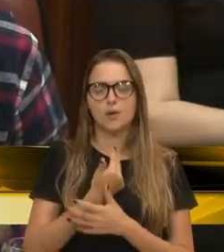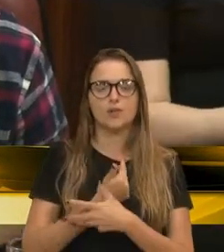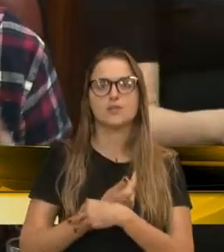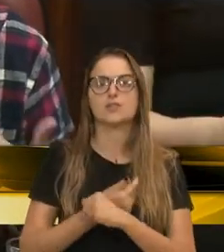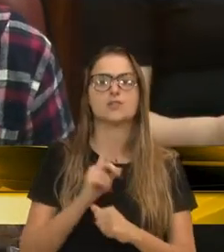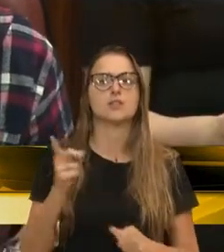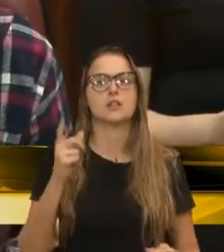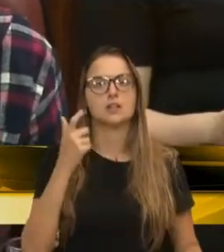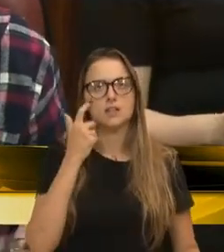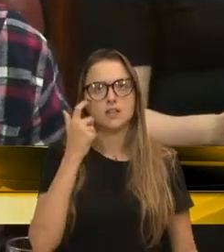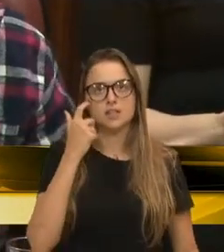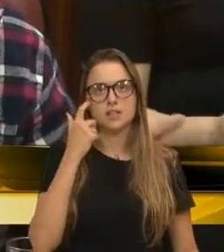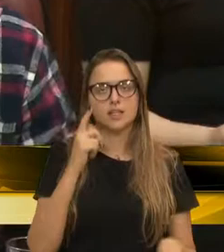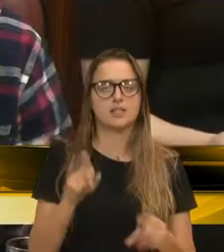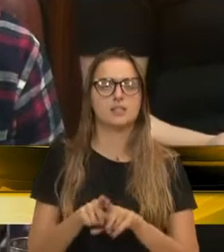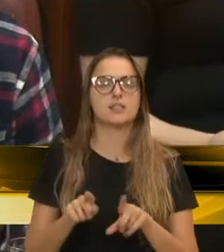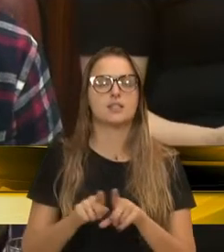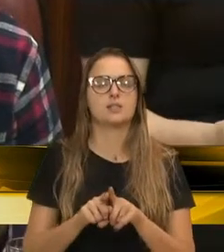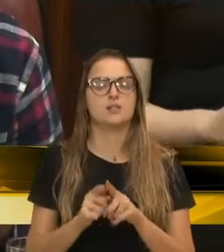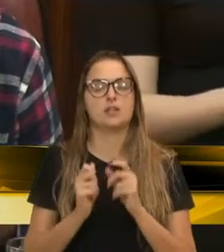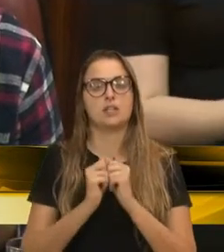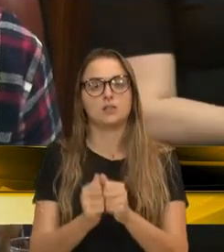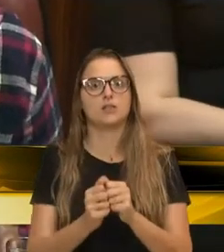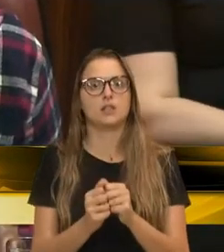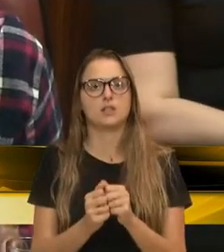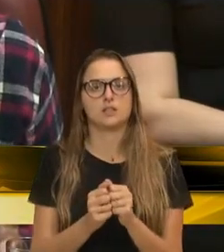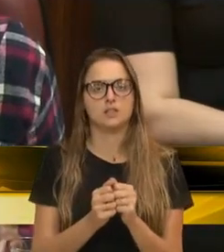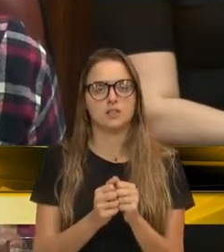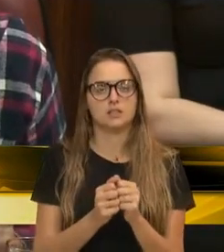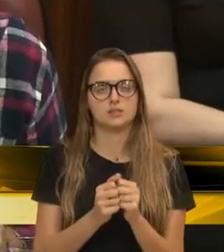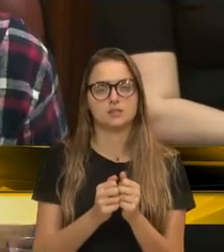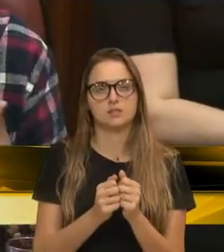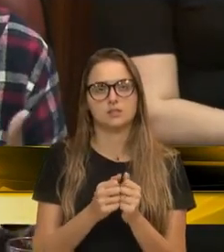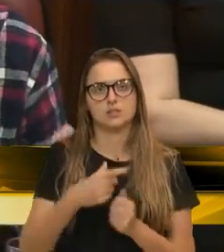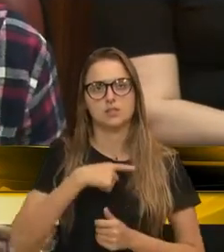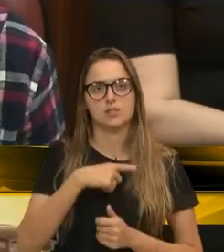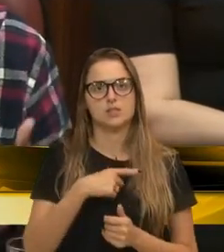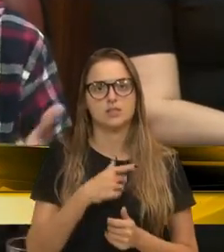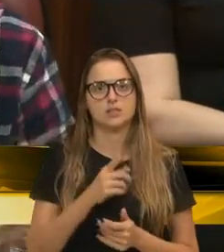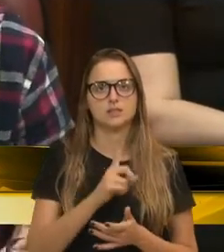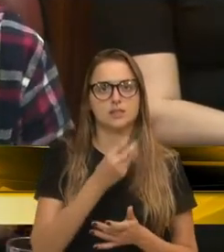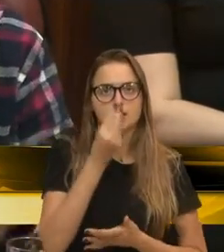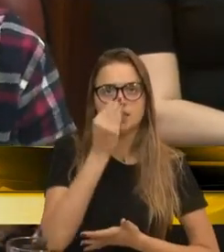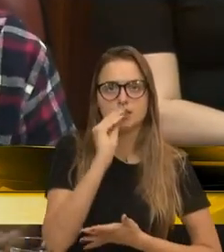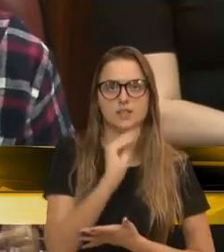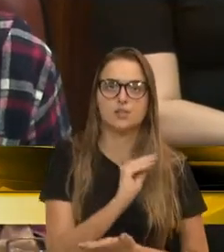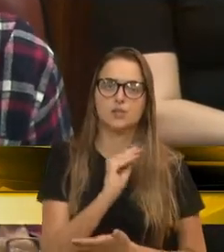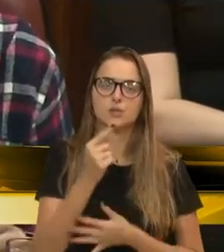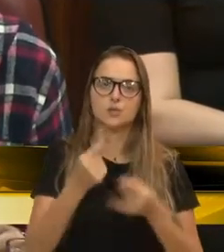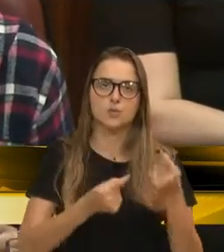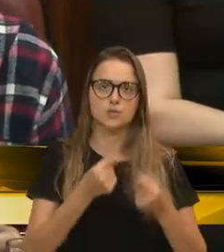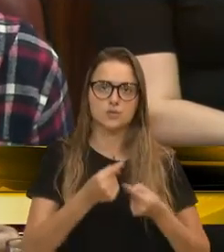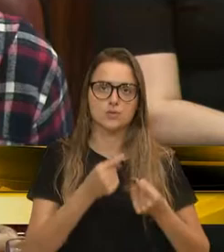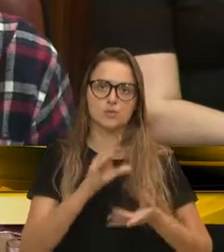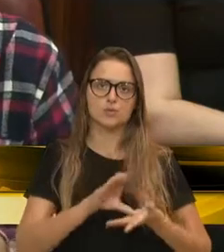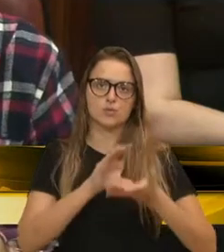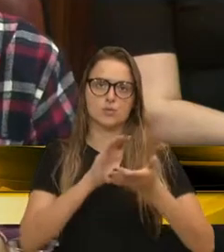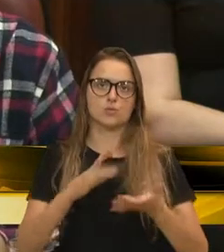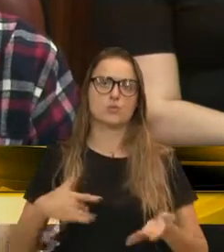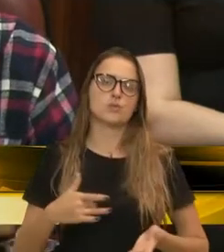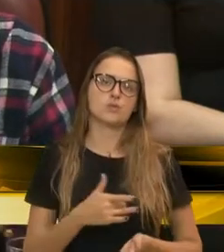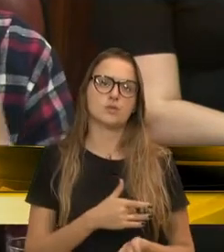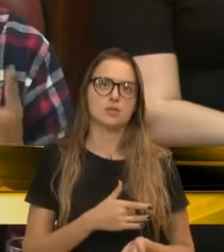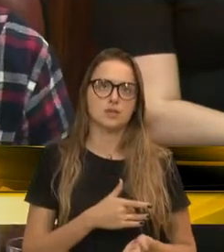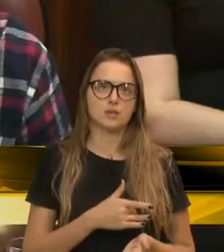isso. Também alertar, porque no processo esse de terceirização, se desconsiderou o debate dentro do Conselho de Saúde, que